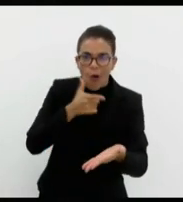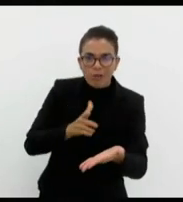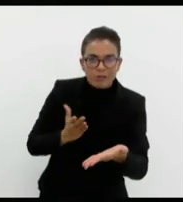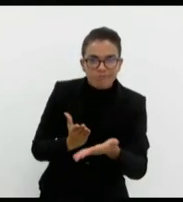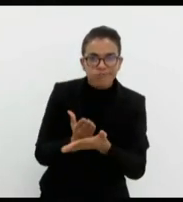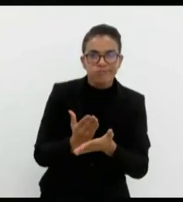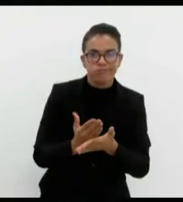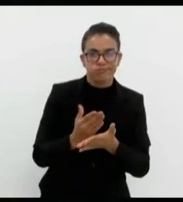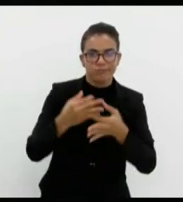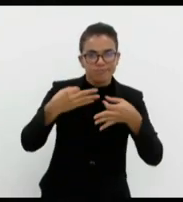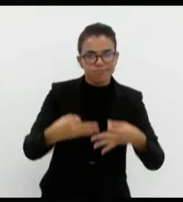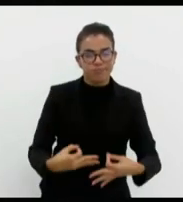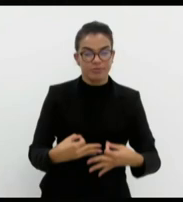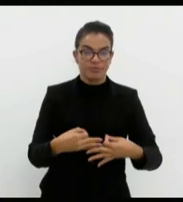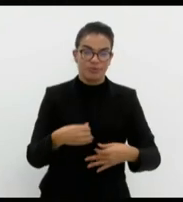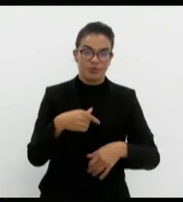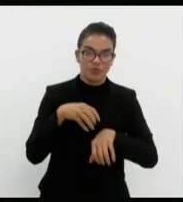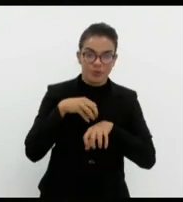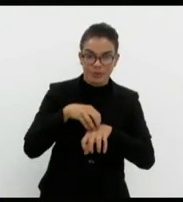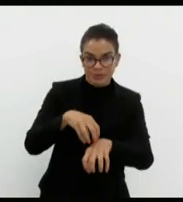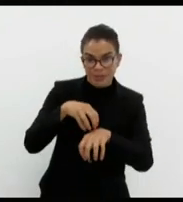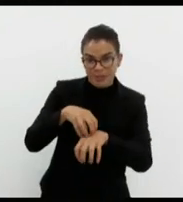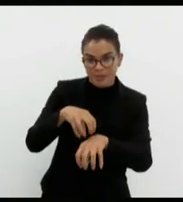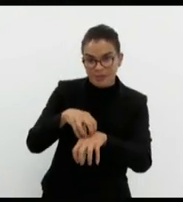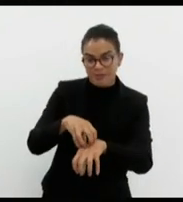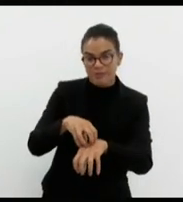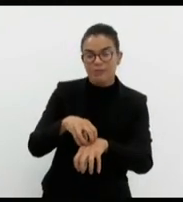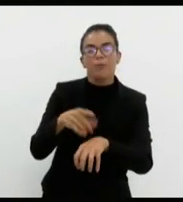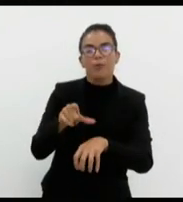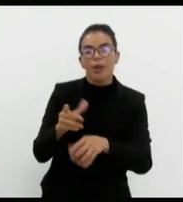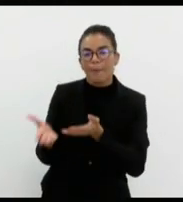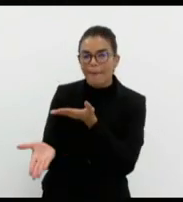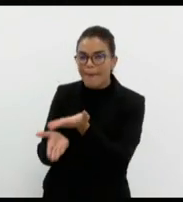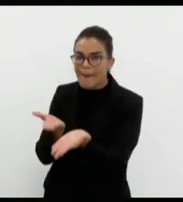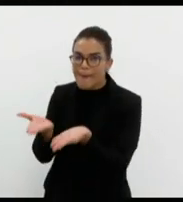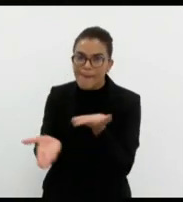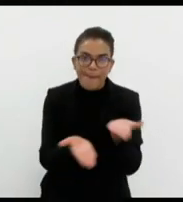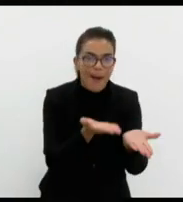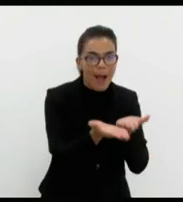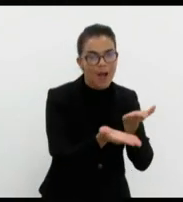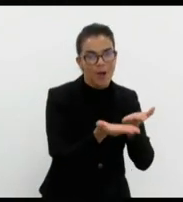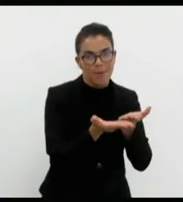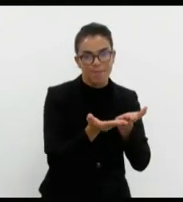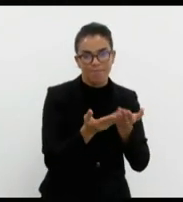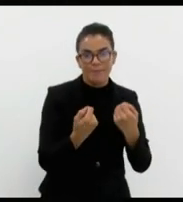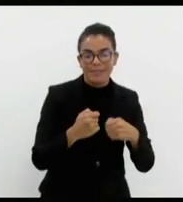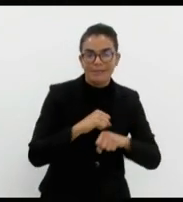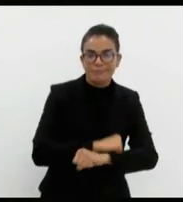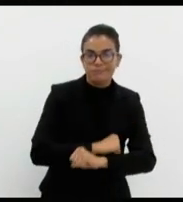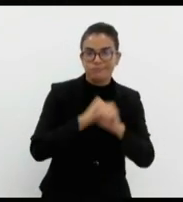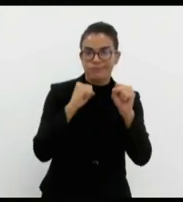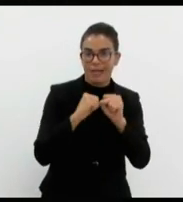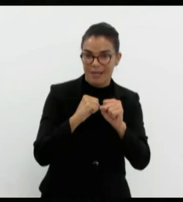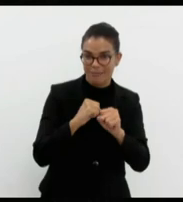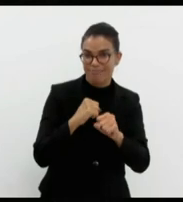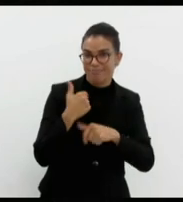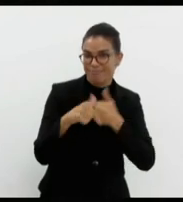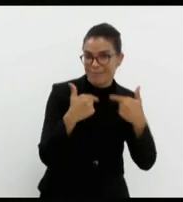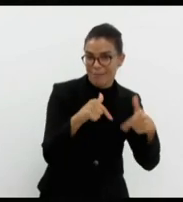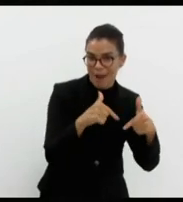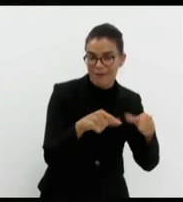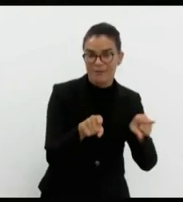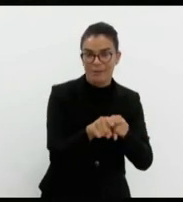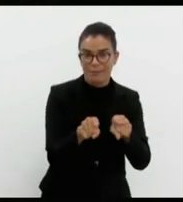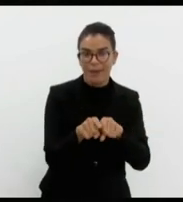transporte, pois é ele que efetivamente atende ao morador que precisa sair cedo para trabalhar ou mesmo levar seu filho ao médico.